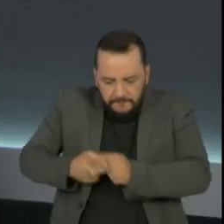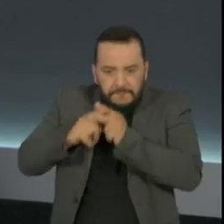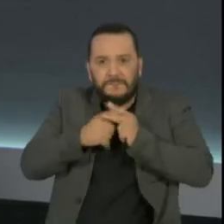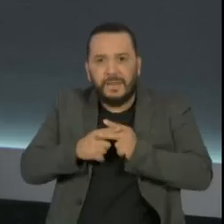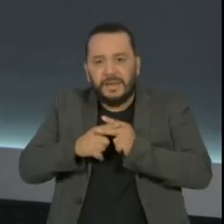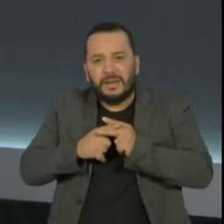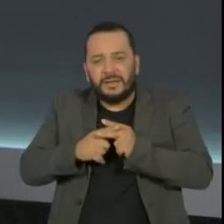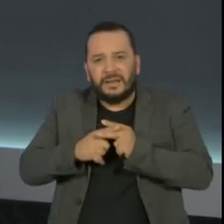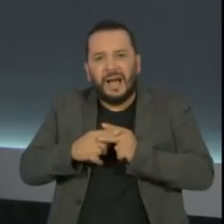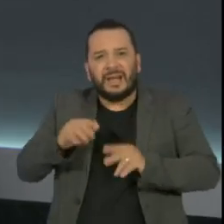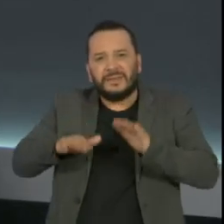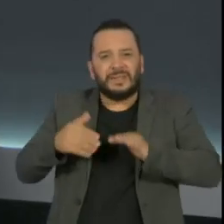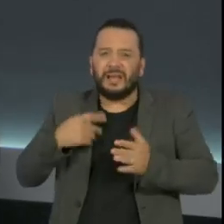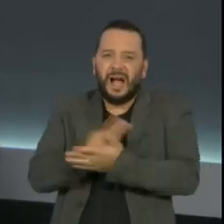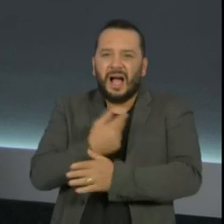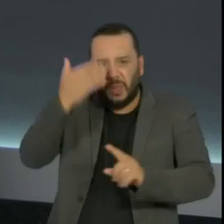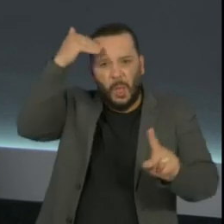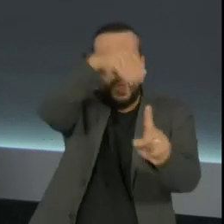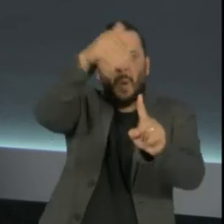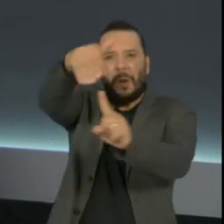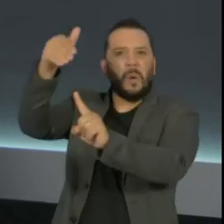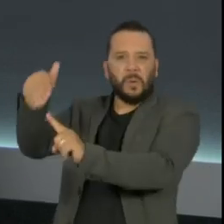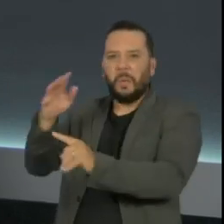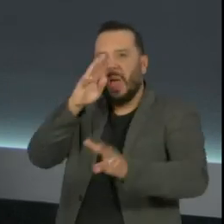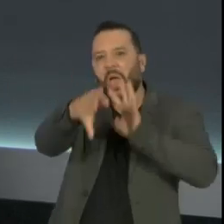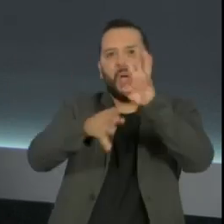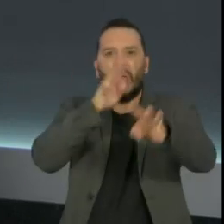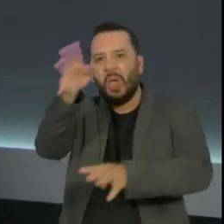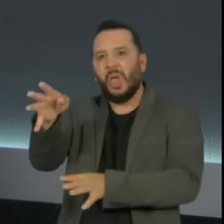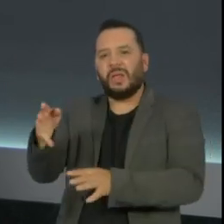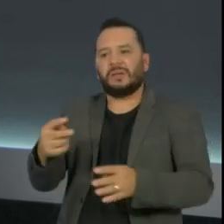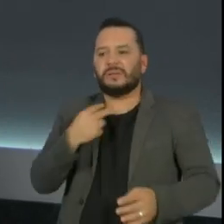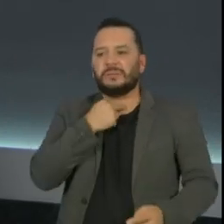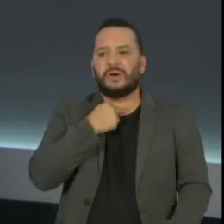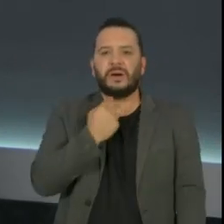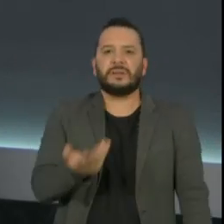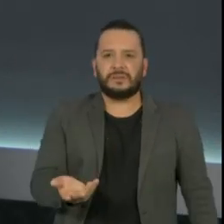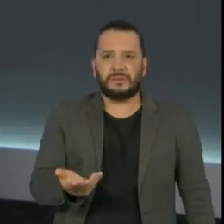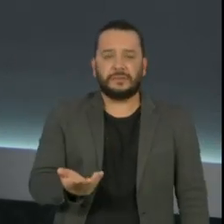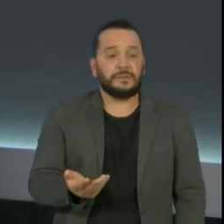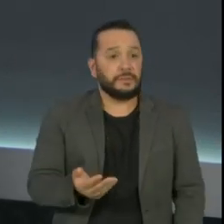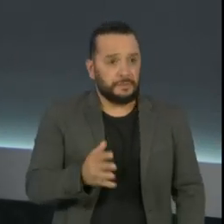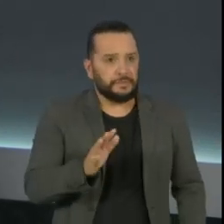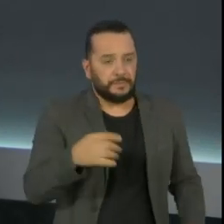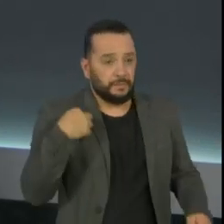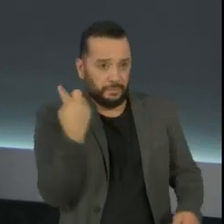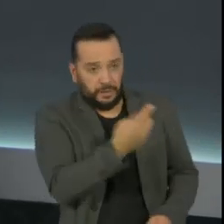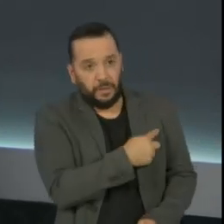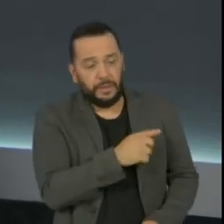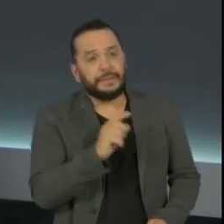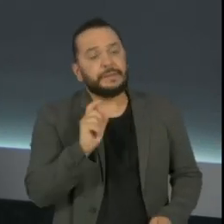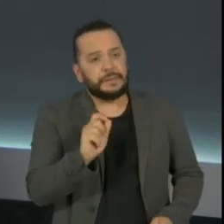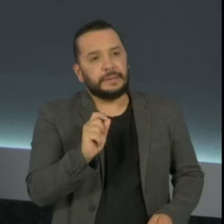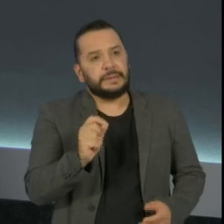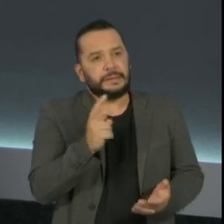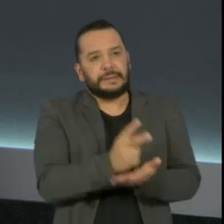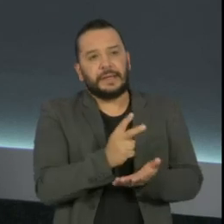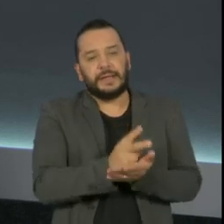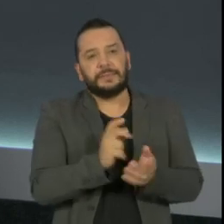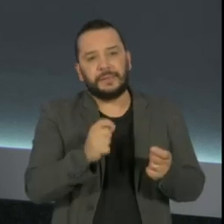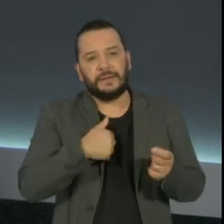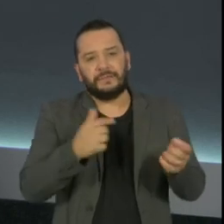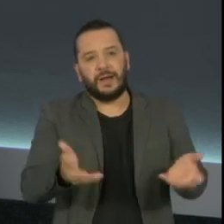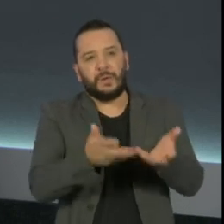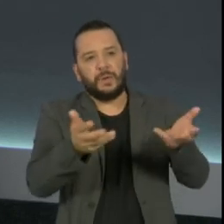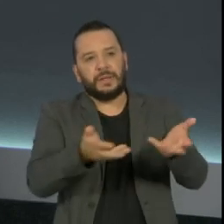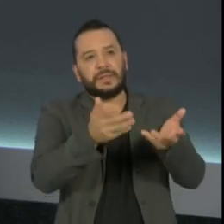Cristian, a gente vive num sistema que valoriza o indivíduo não por aquilo que ele é, mas por aquilo que ele tem. A